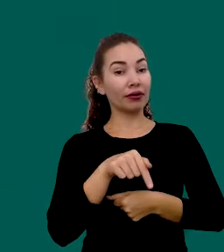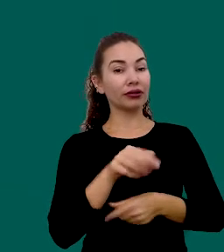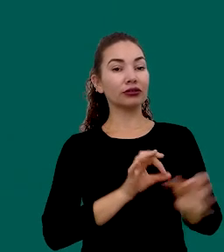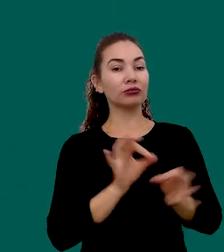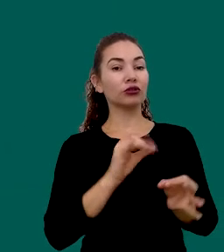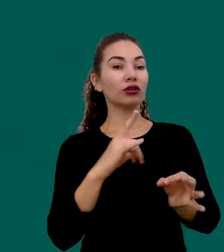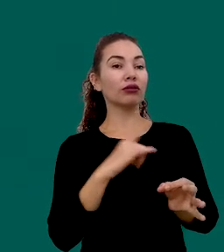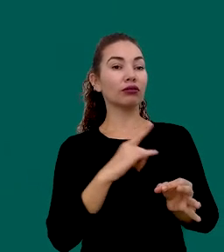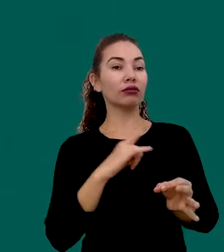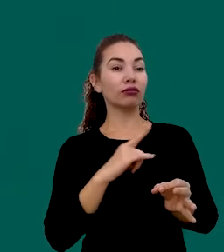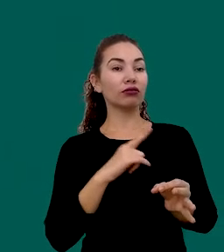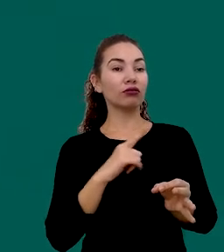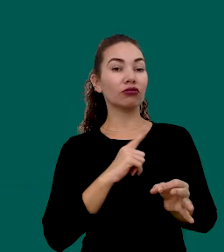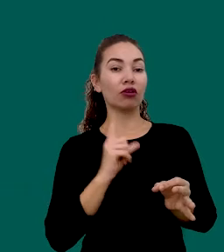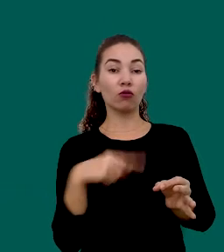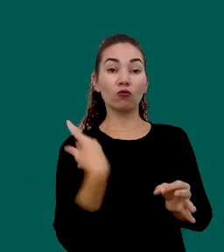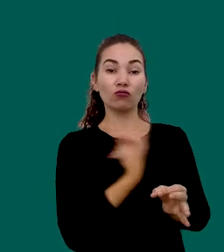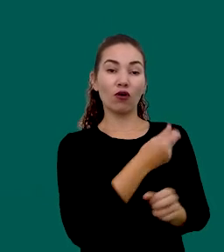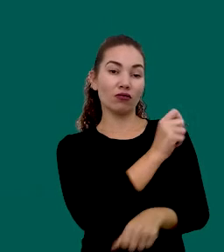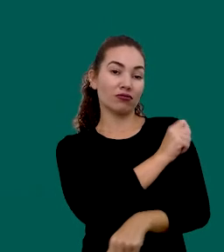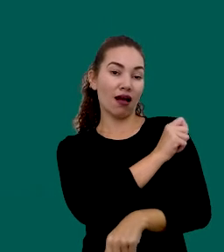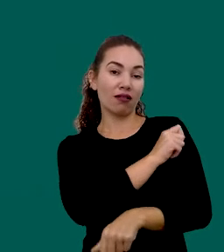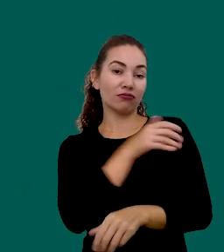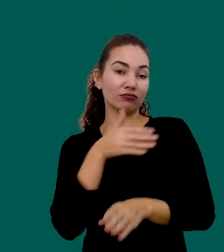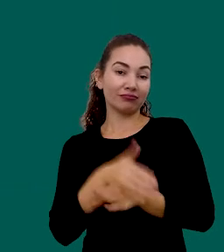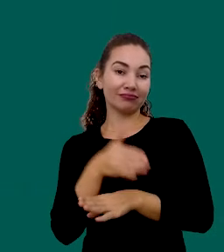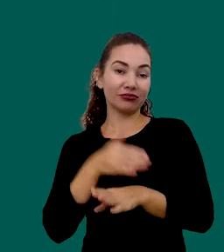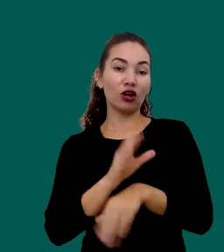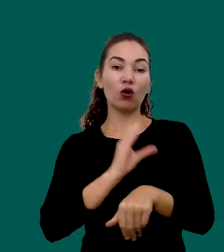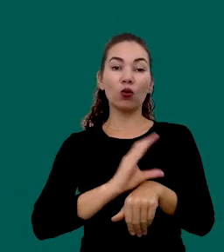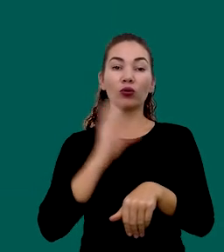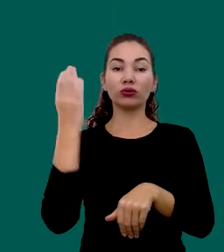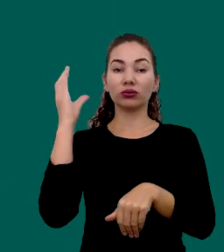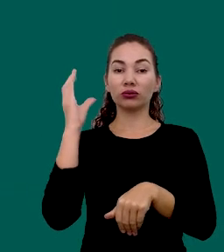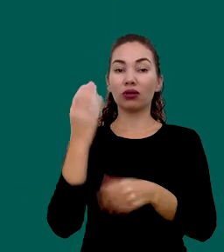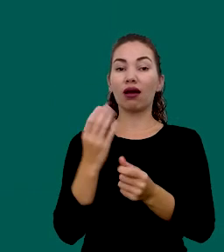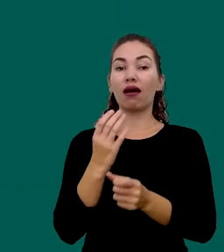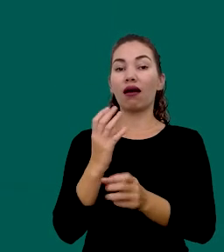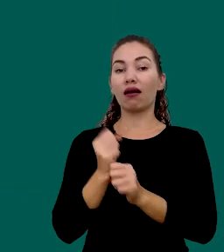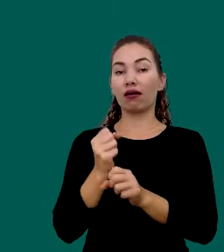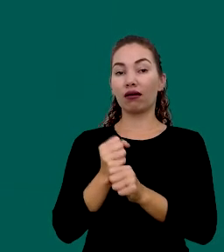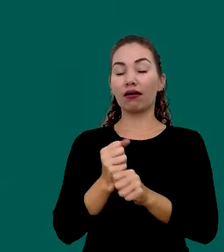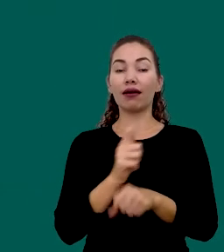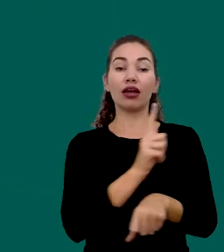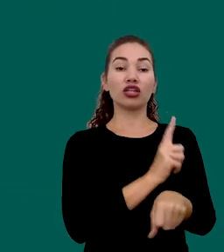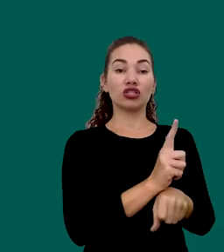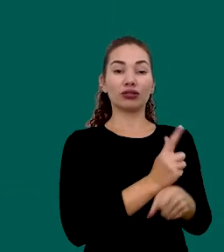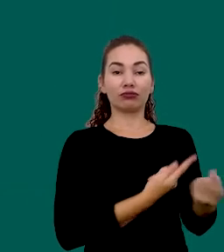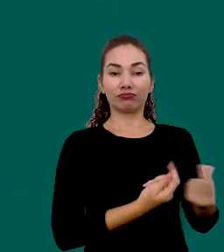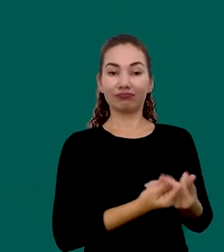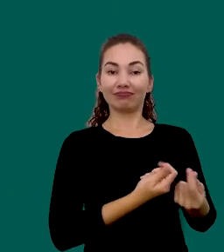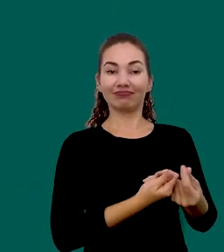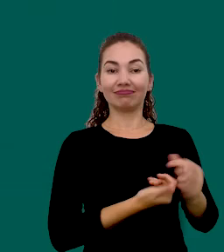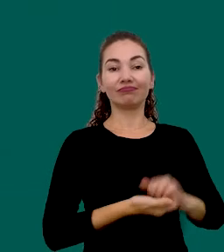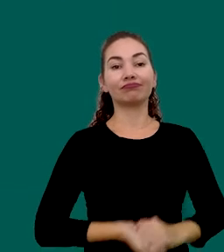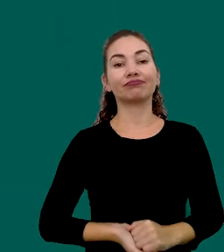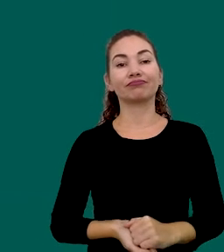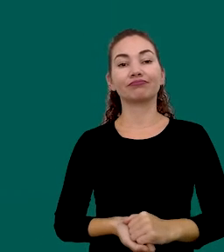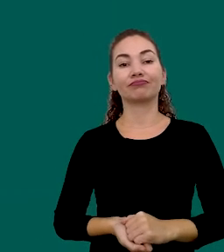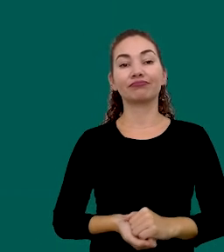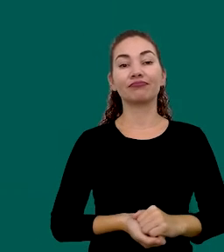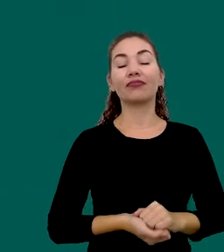Nós contamos com o engajamento Dos nossos alunos Dos cursos de ciências contábeis E gestão financeira Que